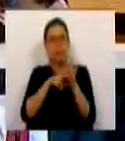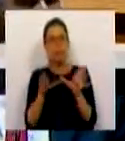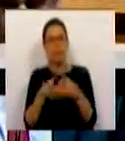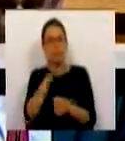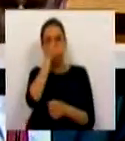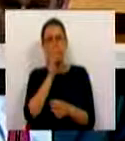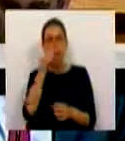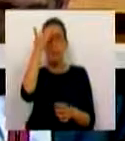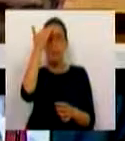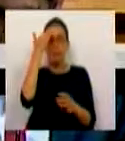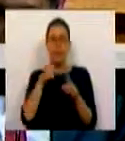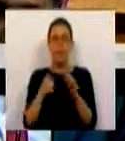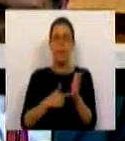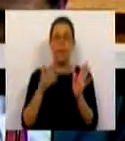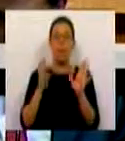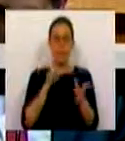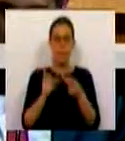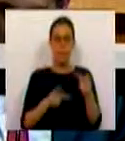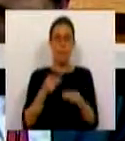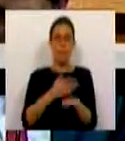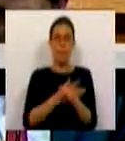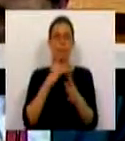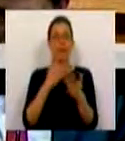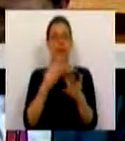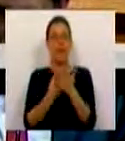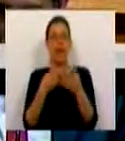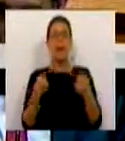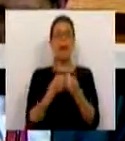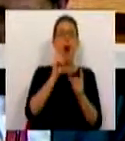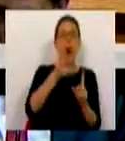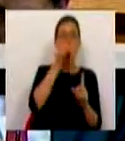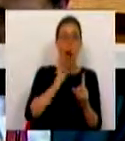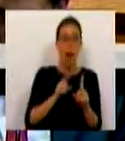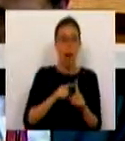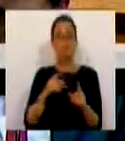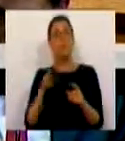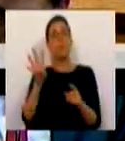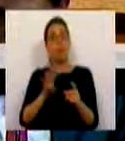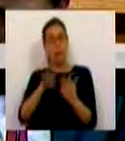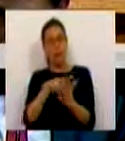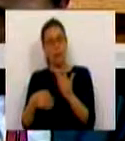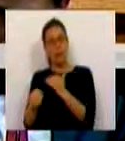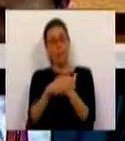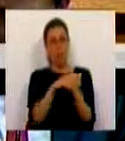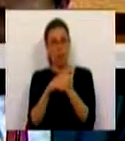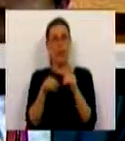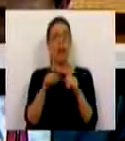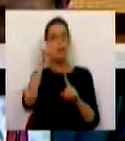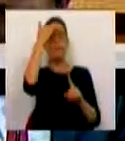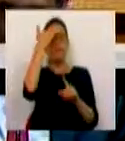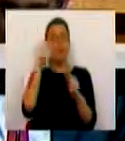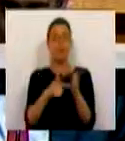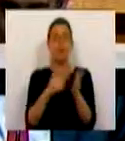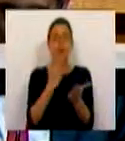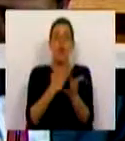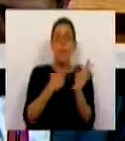Conselho de Ministros se prevê a necessidade da avaliação prévia e de impacto de género e desde também o 4º Plano Nacional de Igualdade que vem prevista não